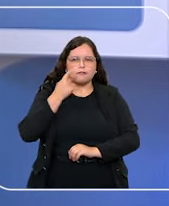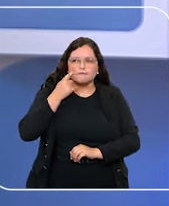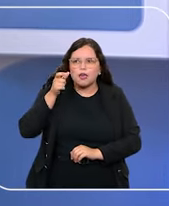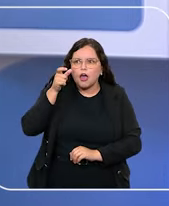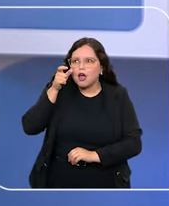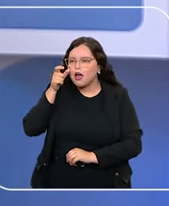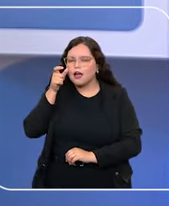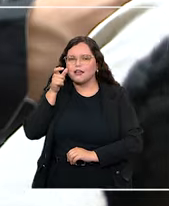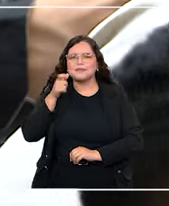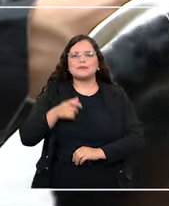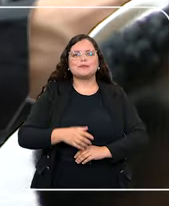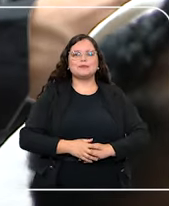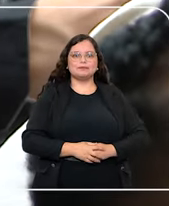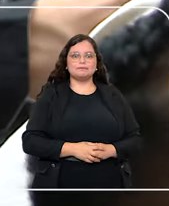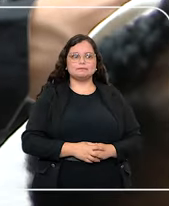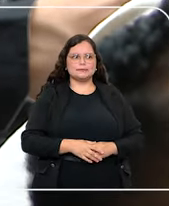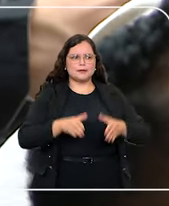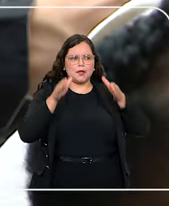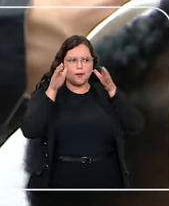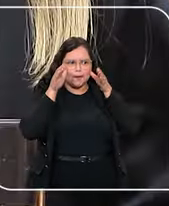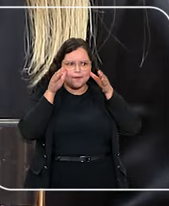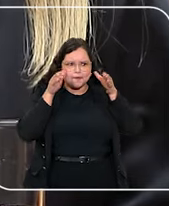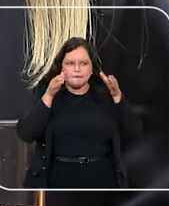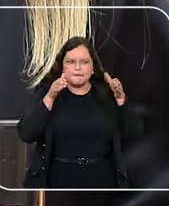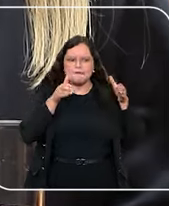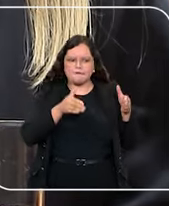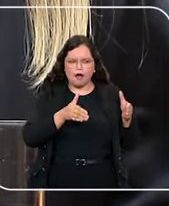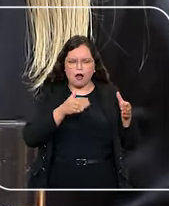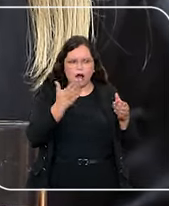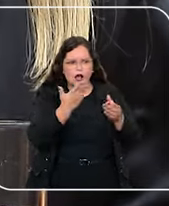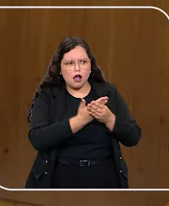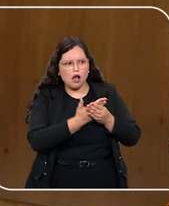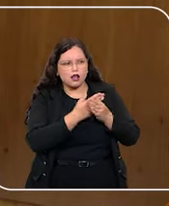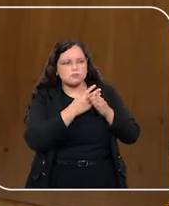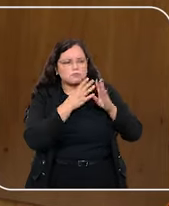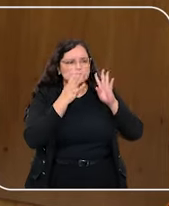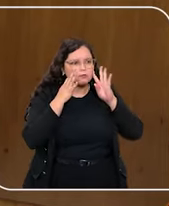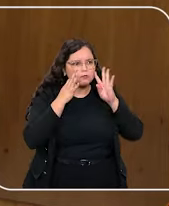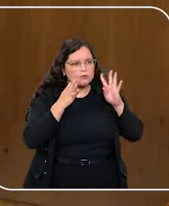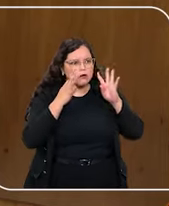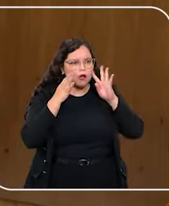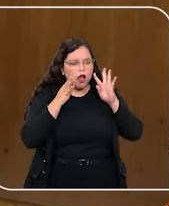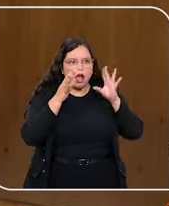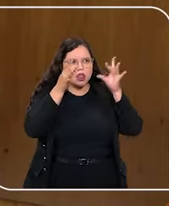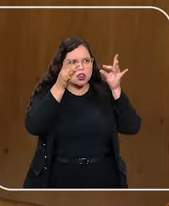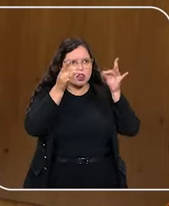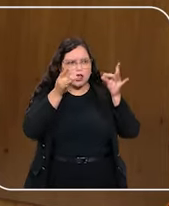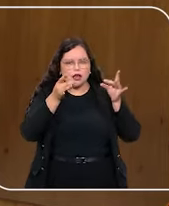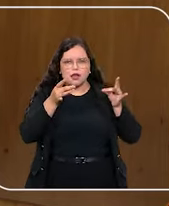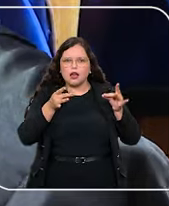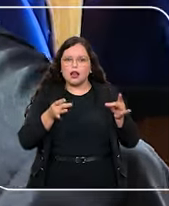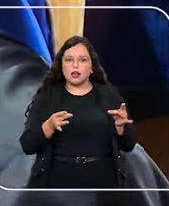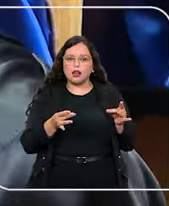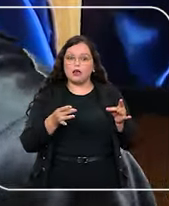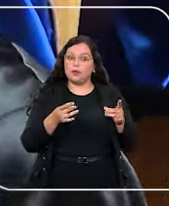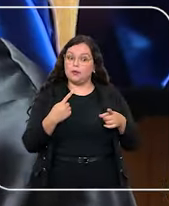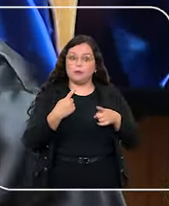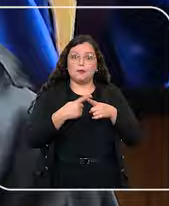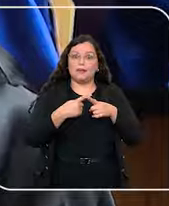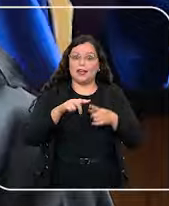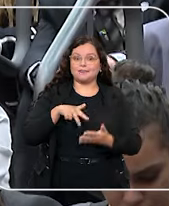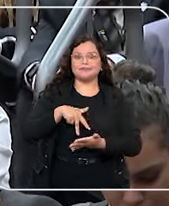julgamentos. Concentração, foco no processo e atenção aos mínimos detalhes da